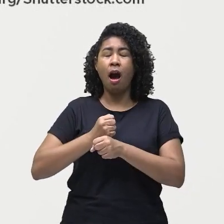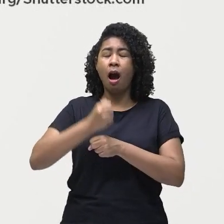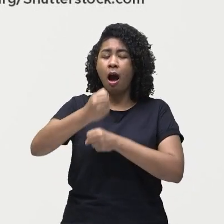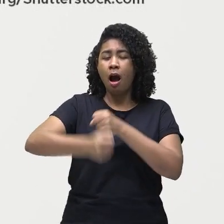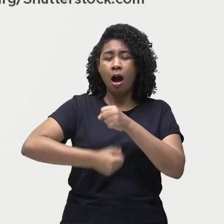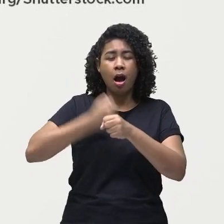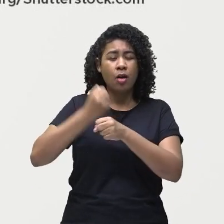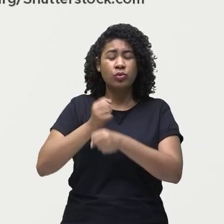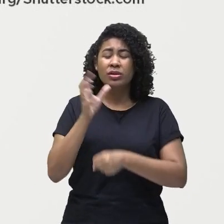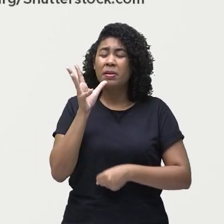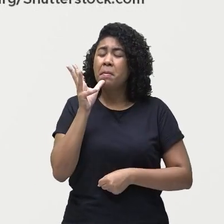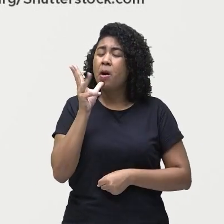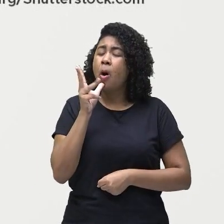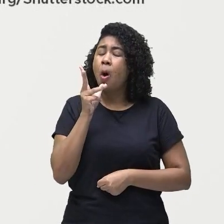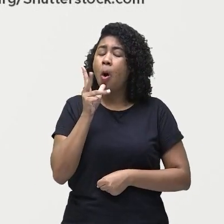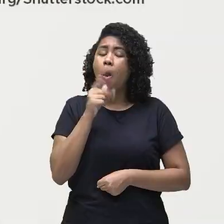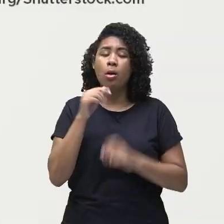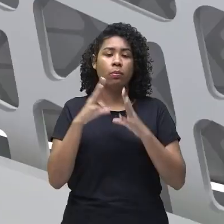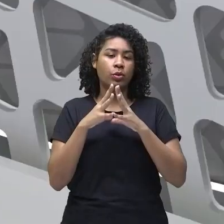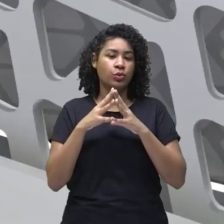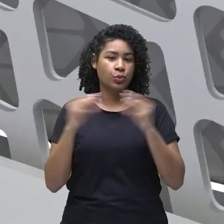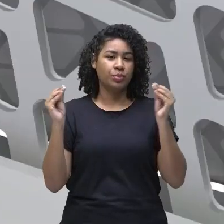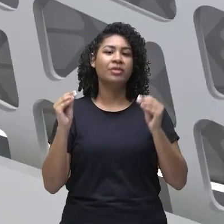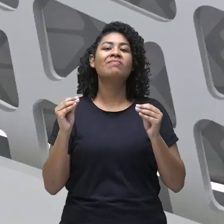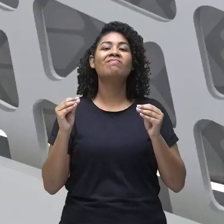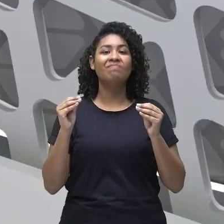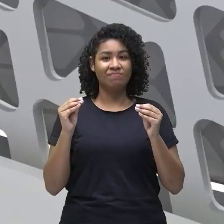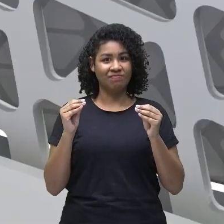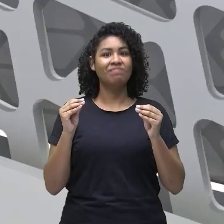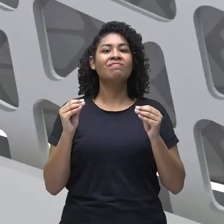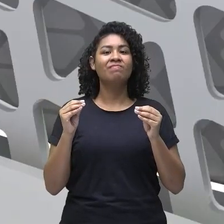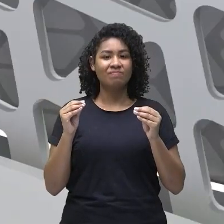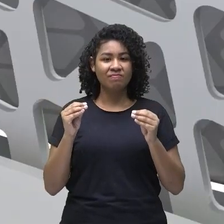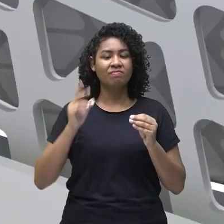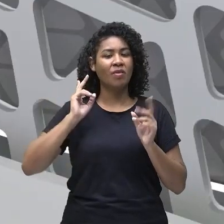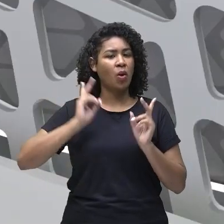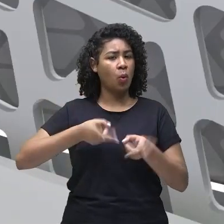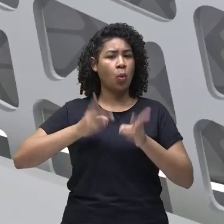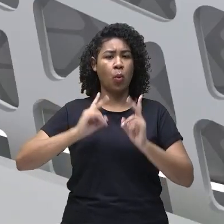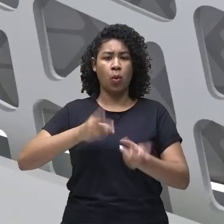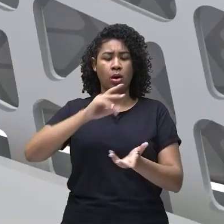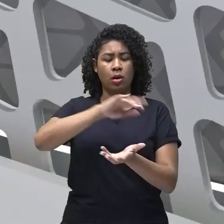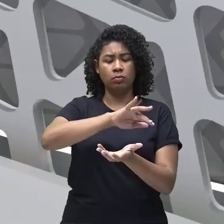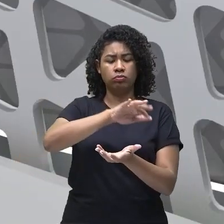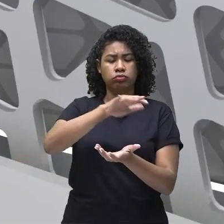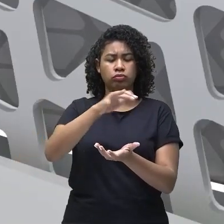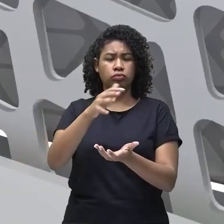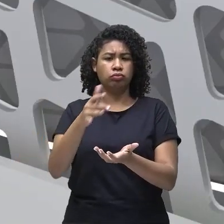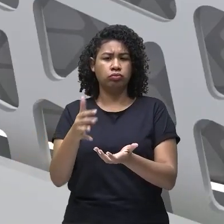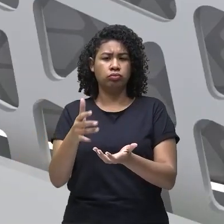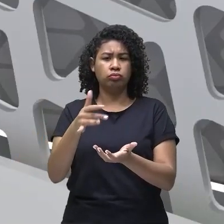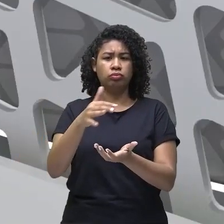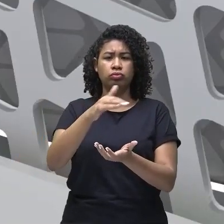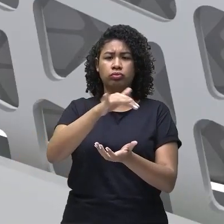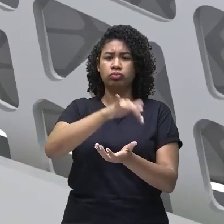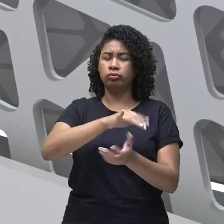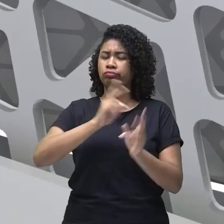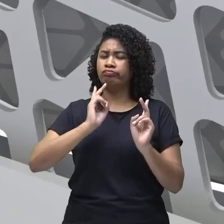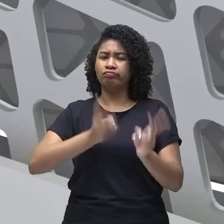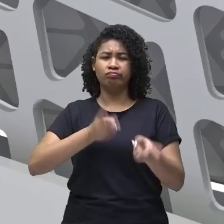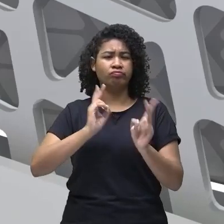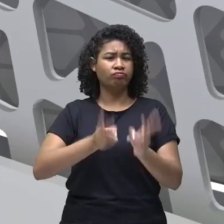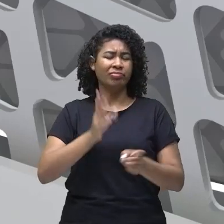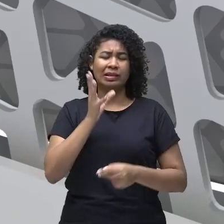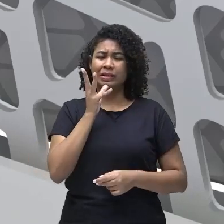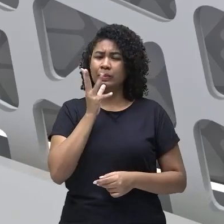hoje vai durar aí 200 anos na nossa atmosfera. Os cientistas dizem que esse